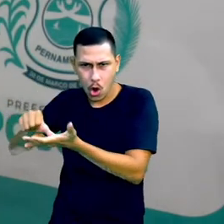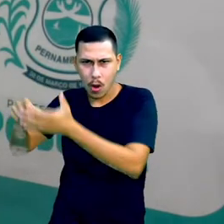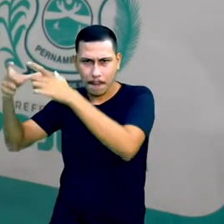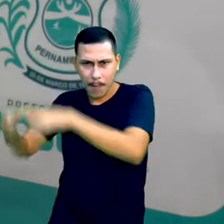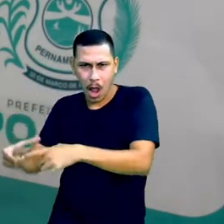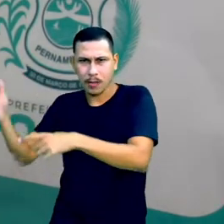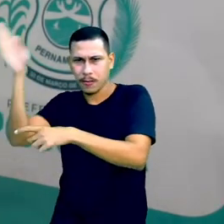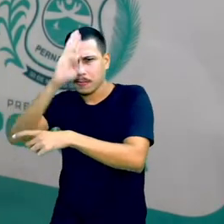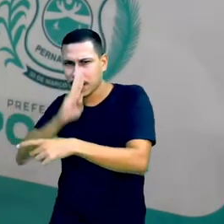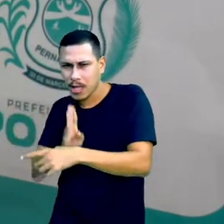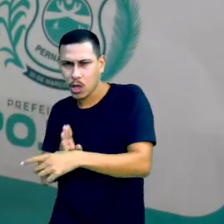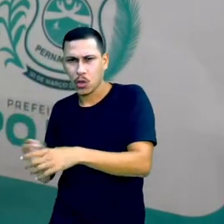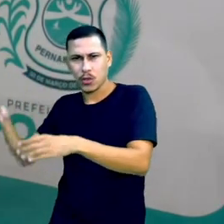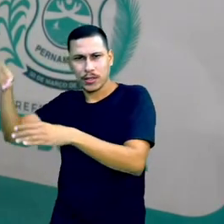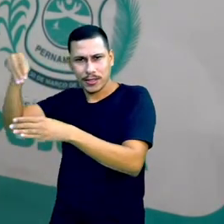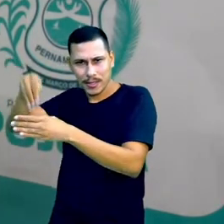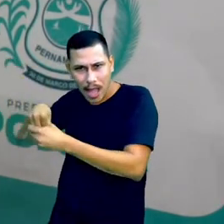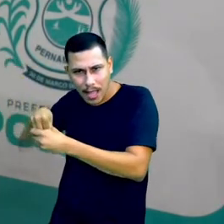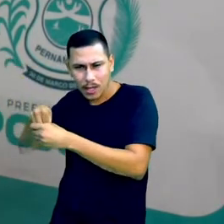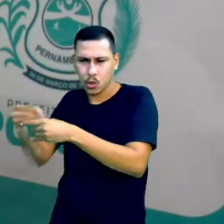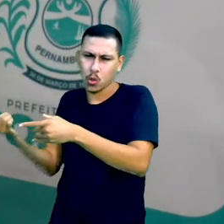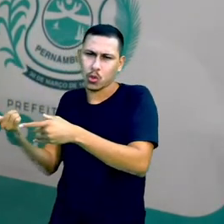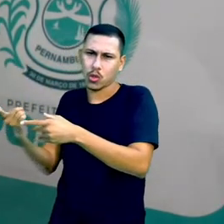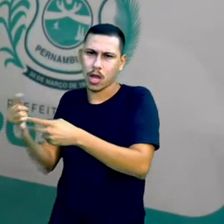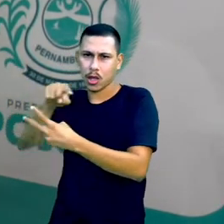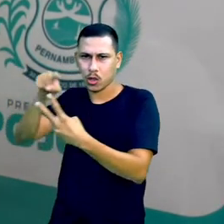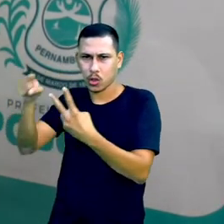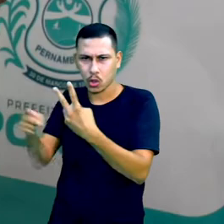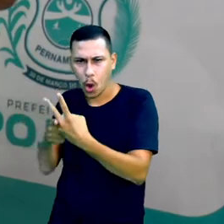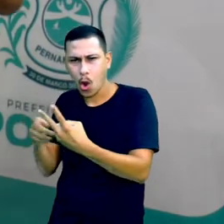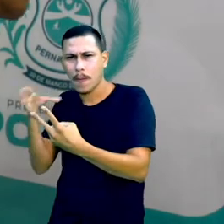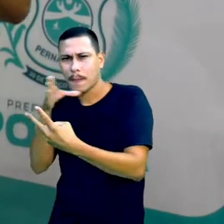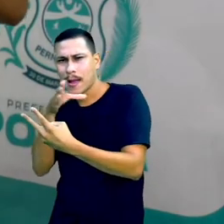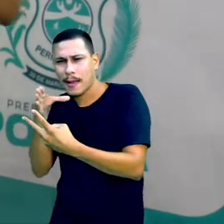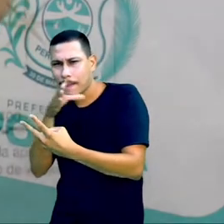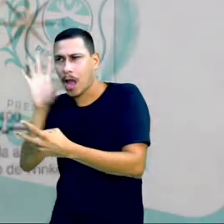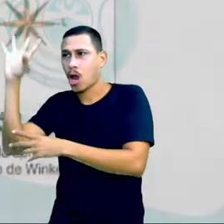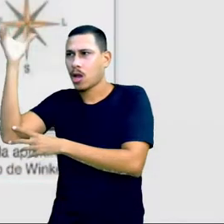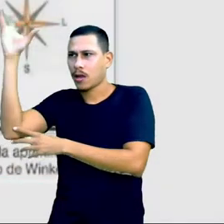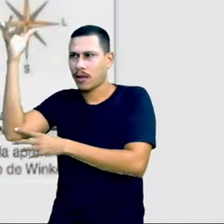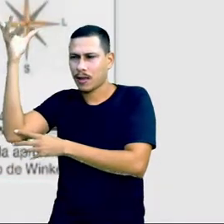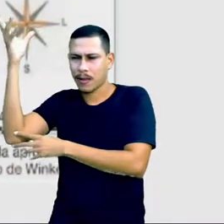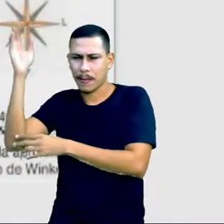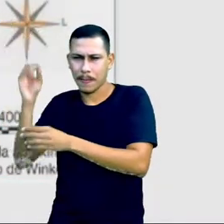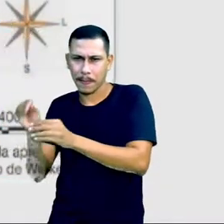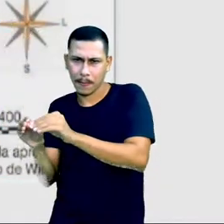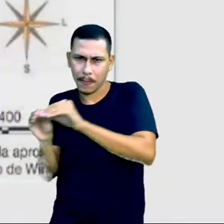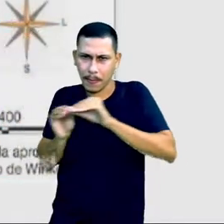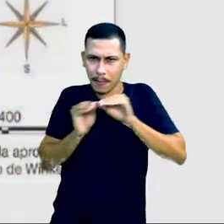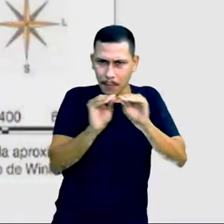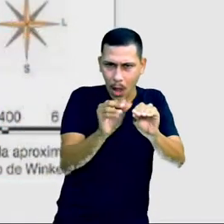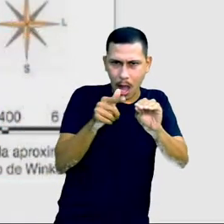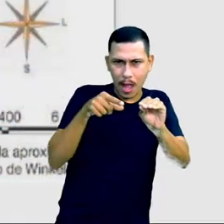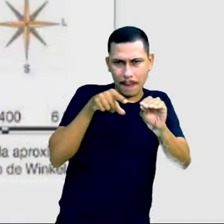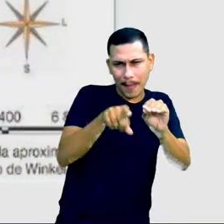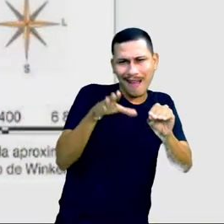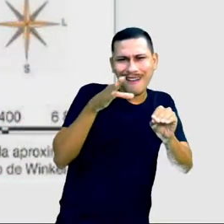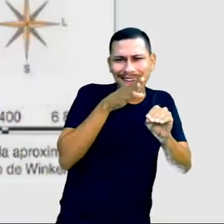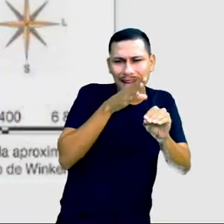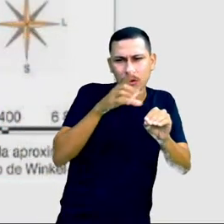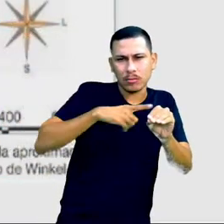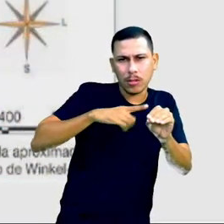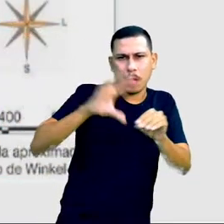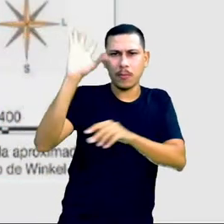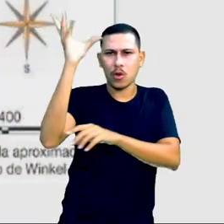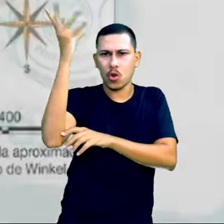estamos dentro da área intertropical e apenas uma parte dele na área temperada, onde a gente tem o